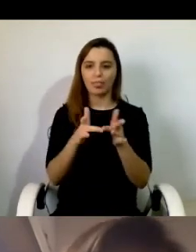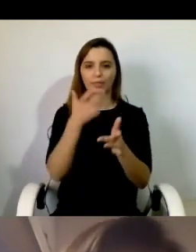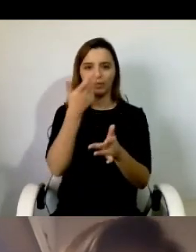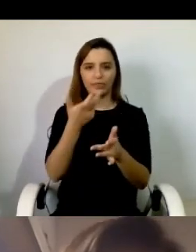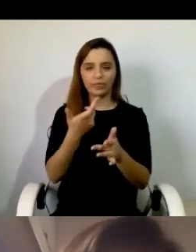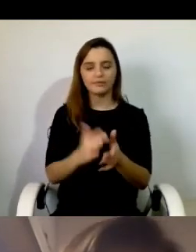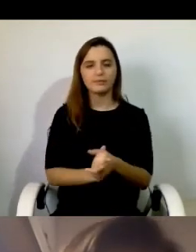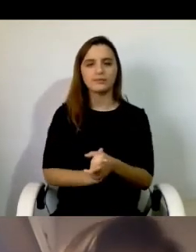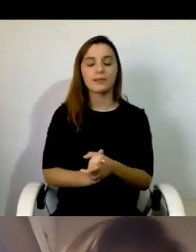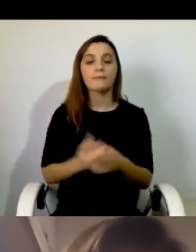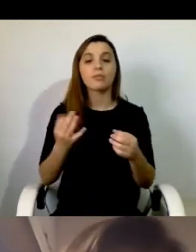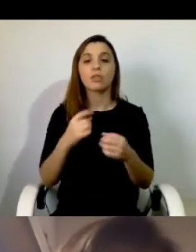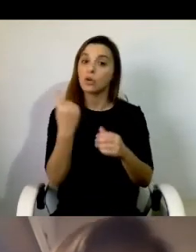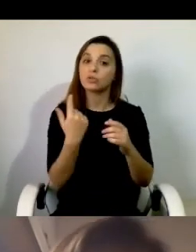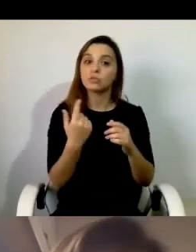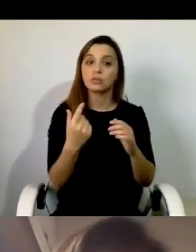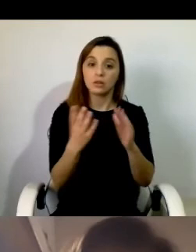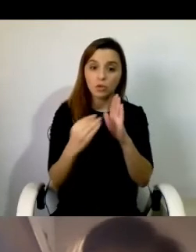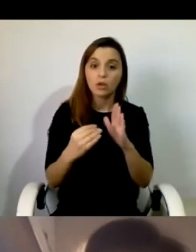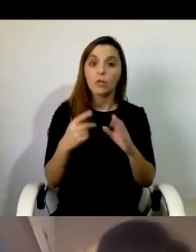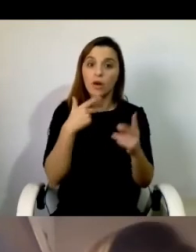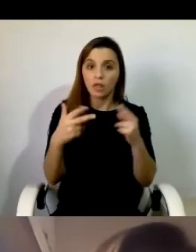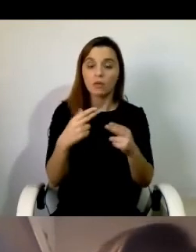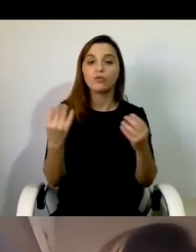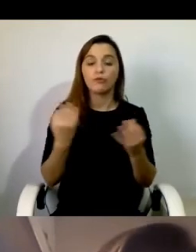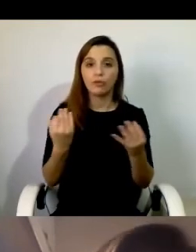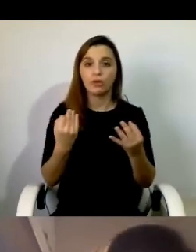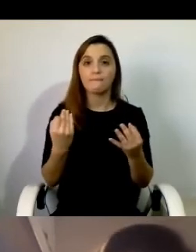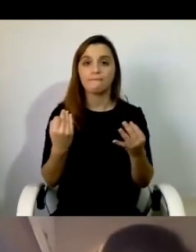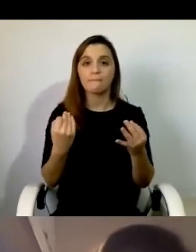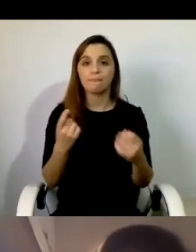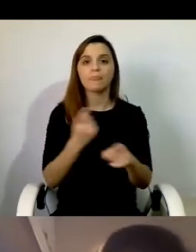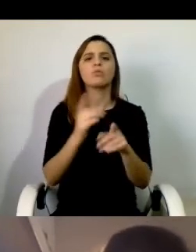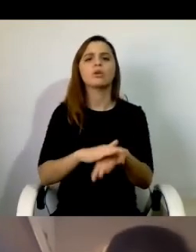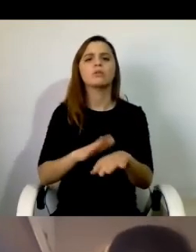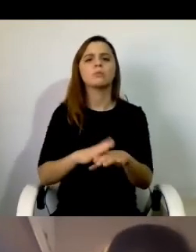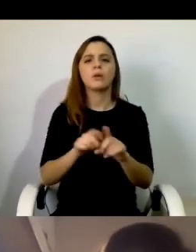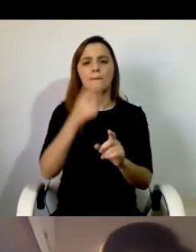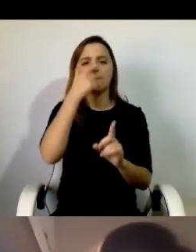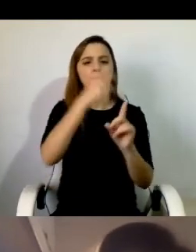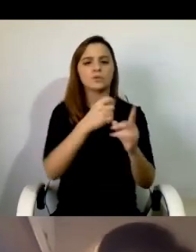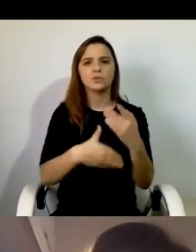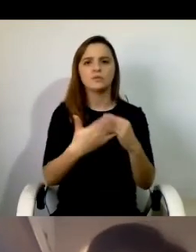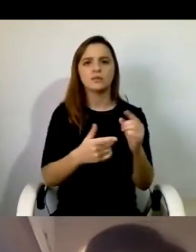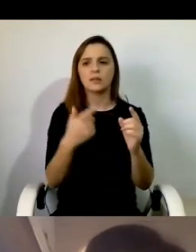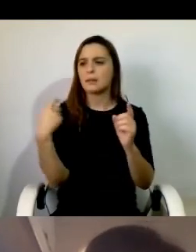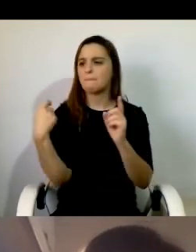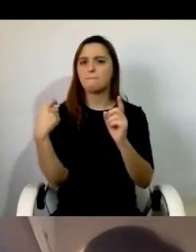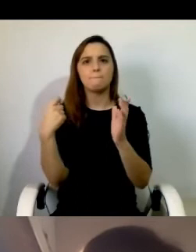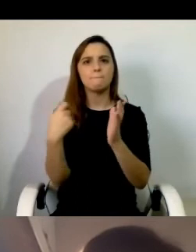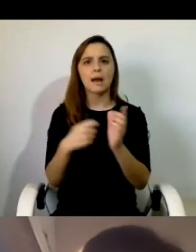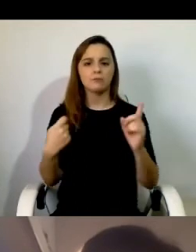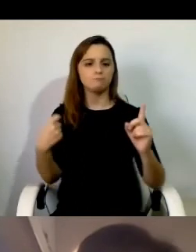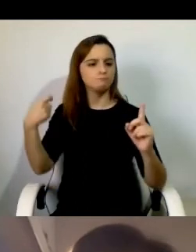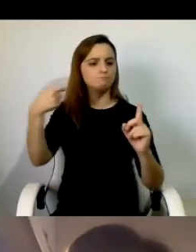este modelo, nomeadamente por não haver pagamentos diretos e pela exigência da sua gestão estar